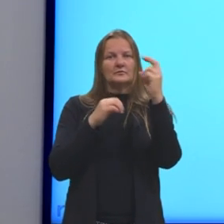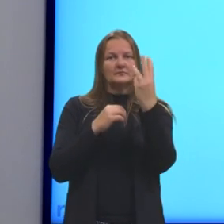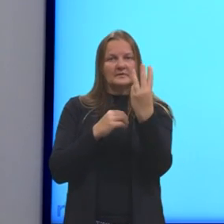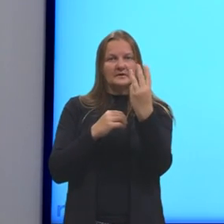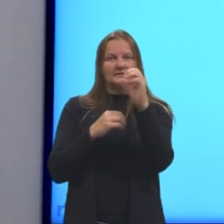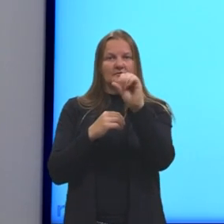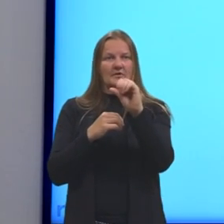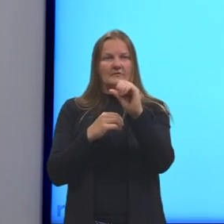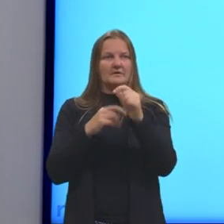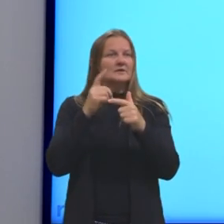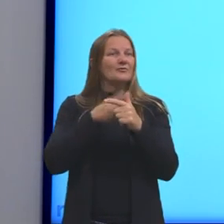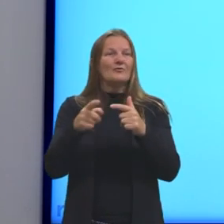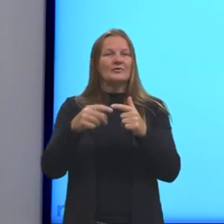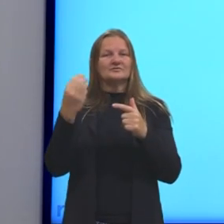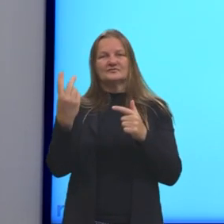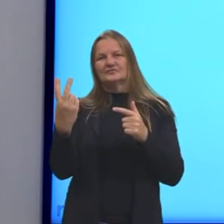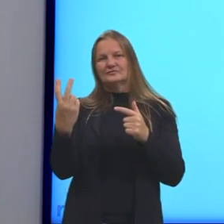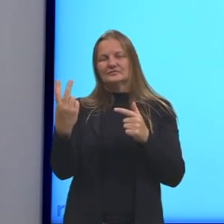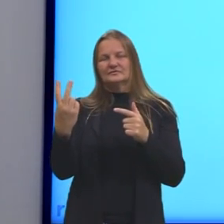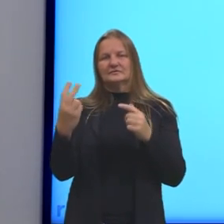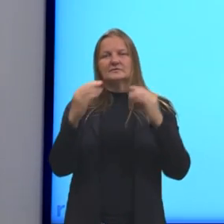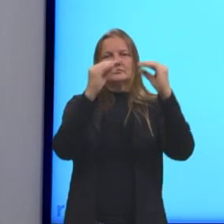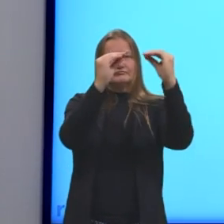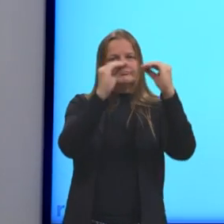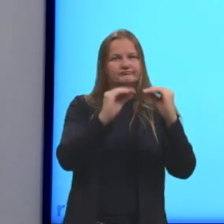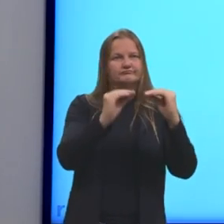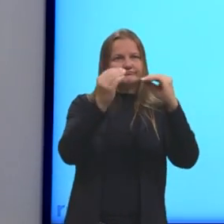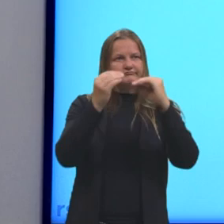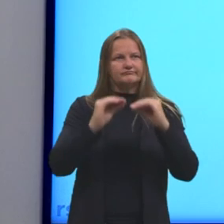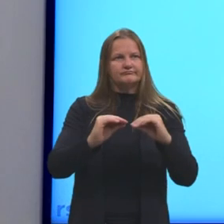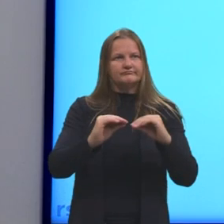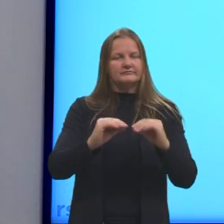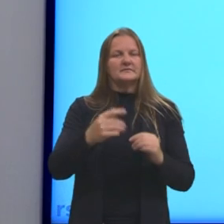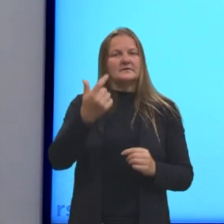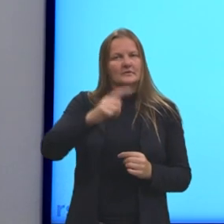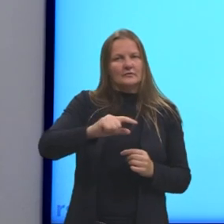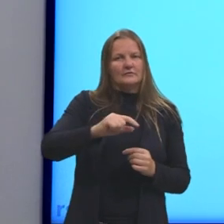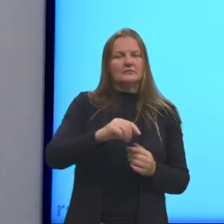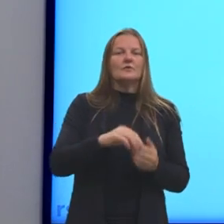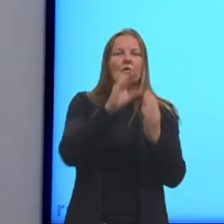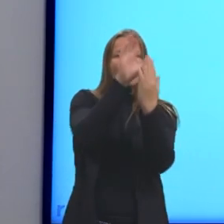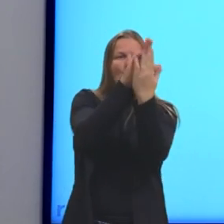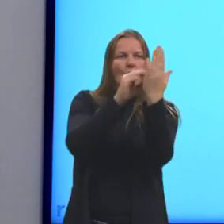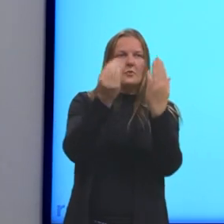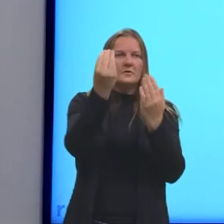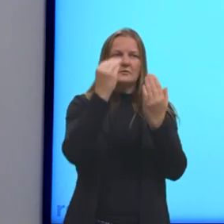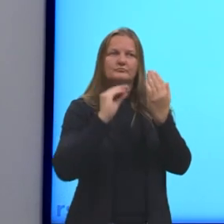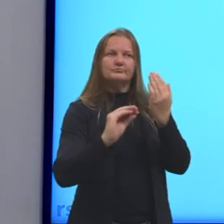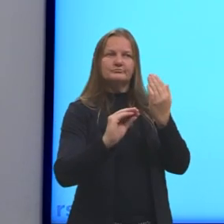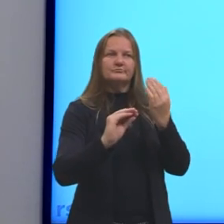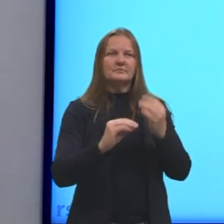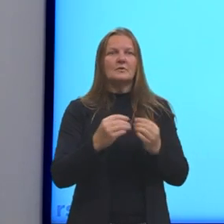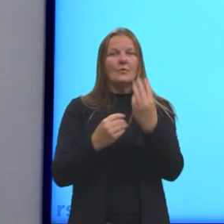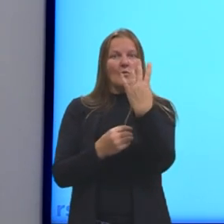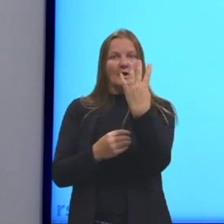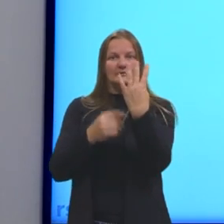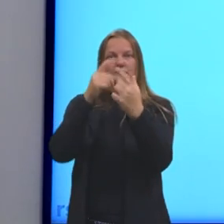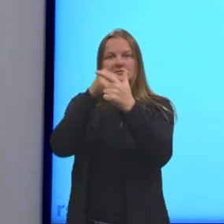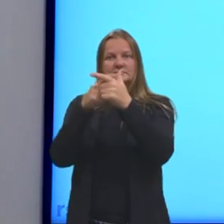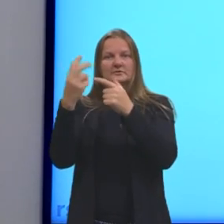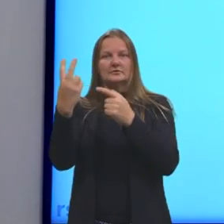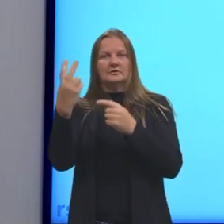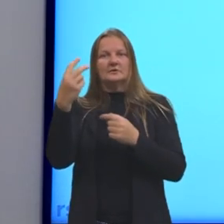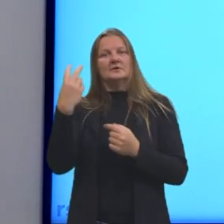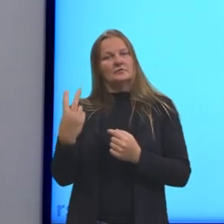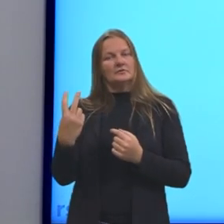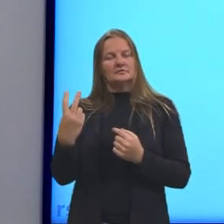e o 9 não podem ser divididos por 2. Então, eu vou repetir eles na linha de baixo. Enquanto o 4 dividido por 2